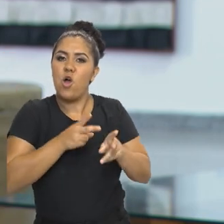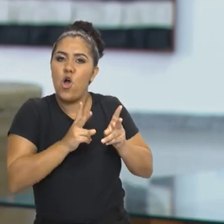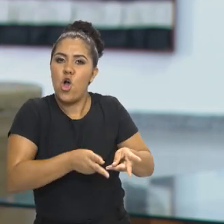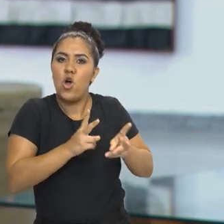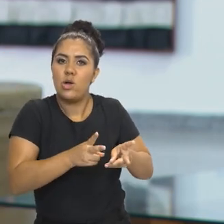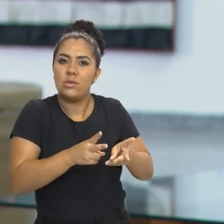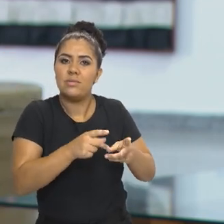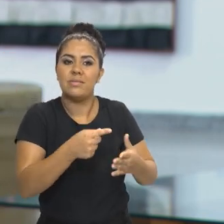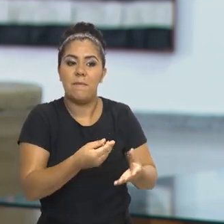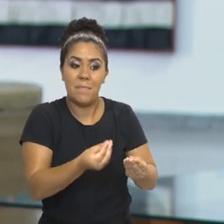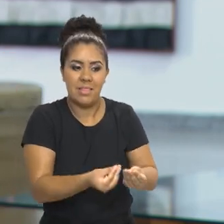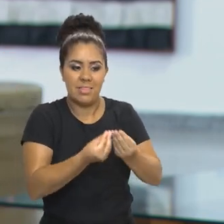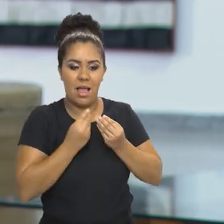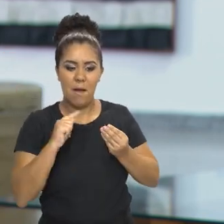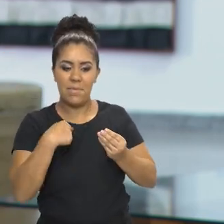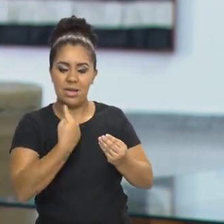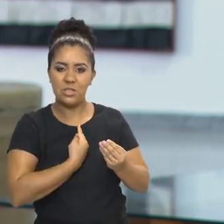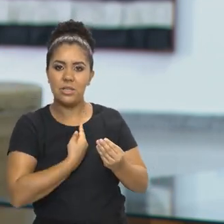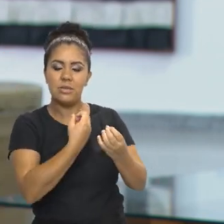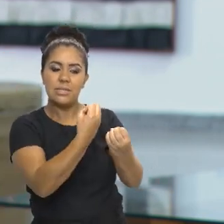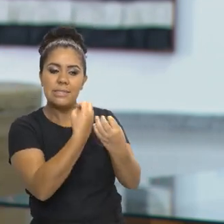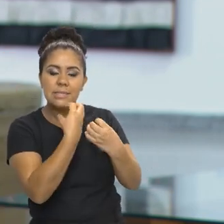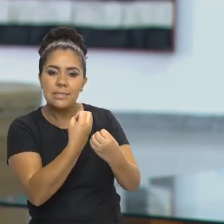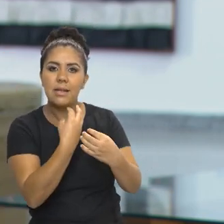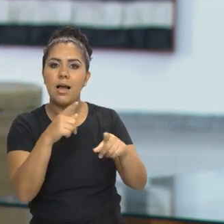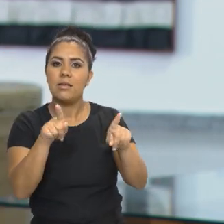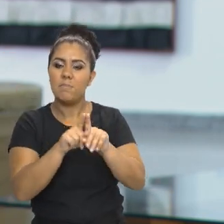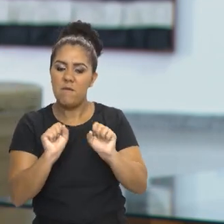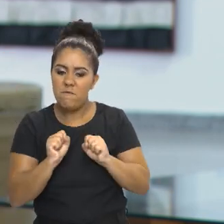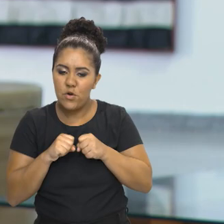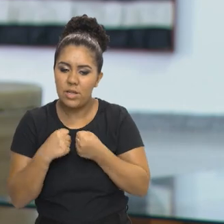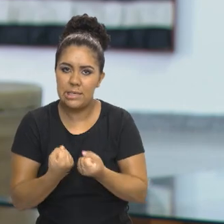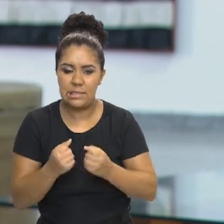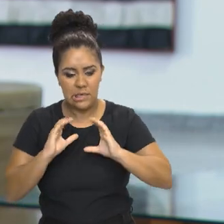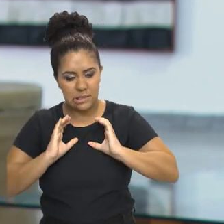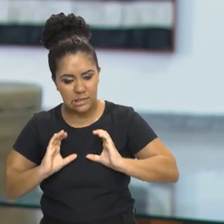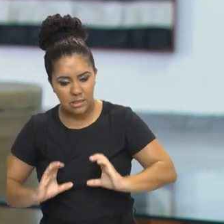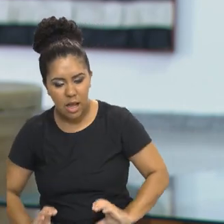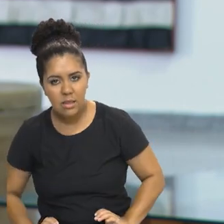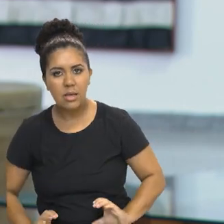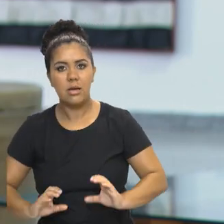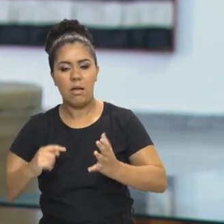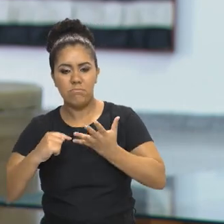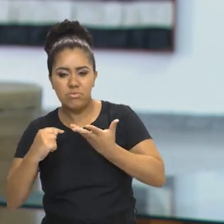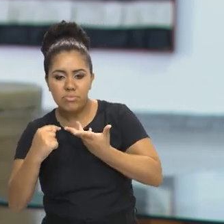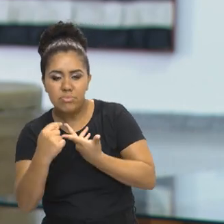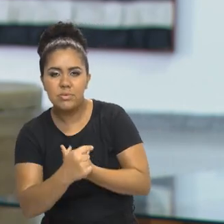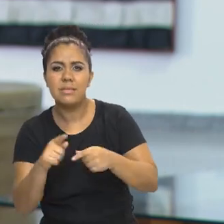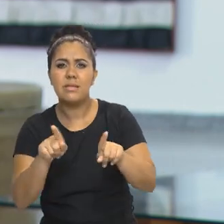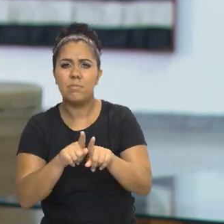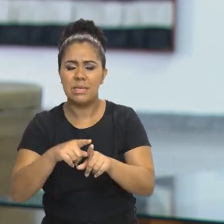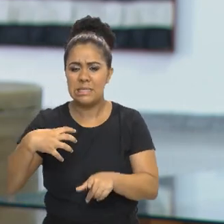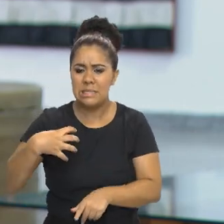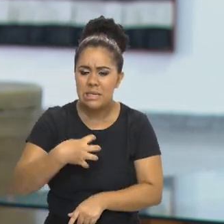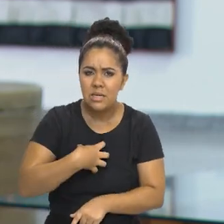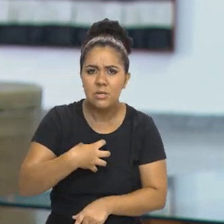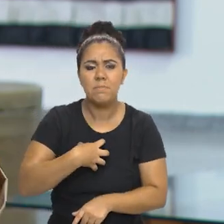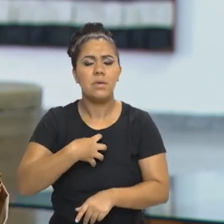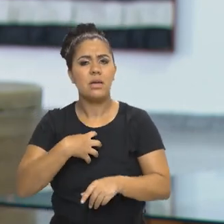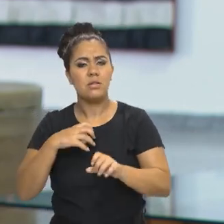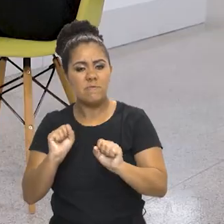ali para nos ensinar, para fortalecer a cidadania, para fortalecer esse sentimento e o